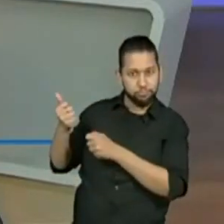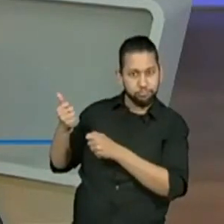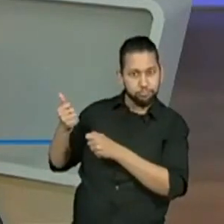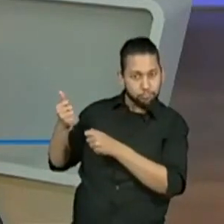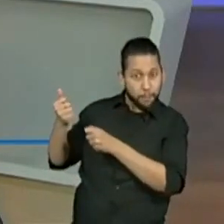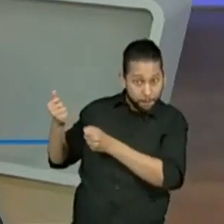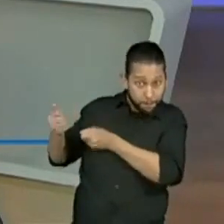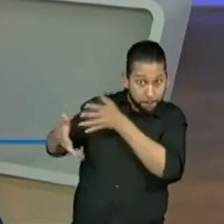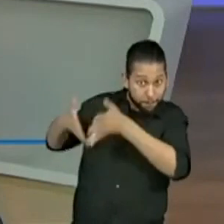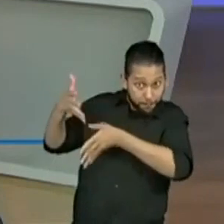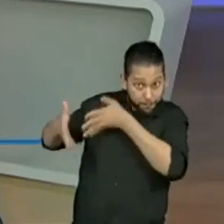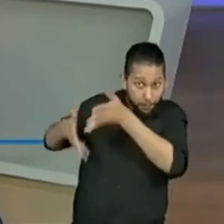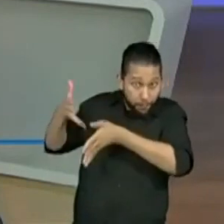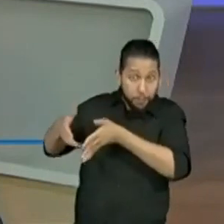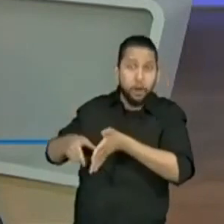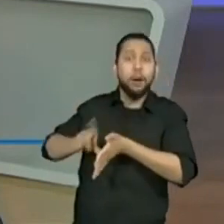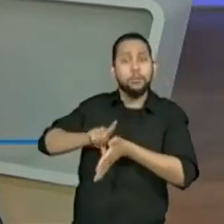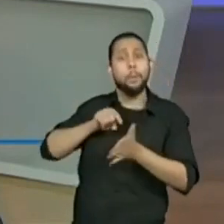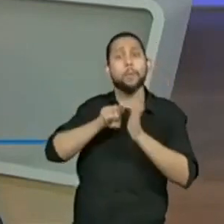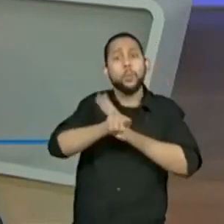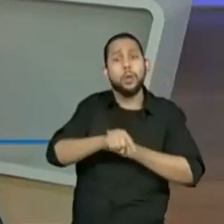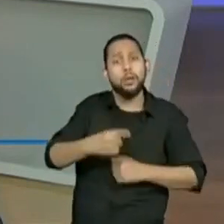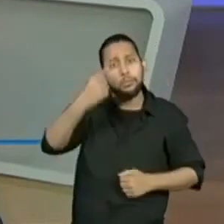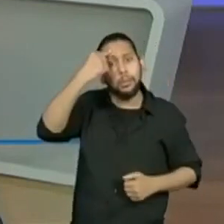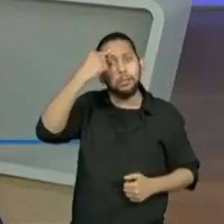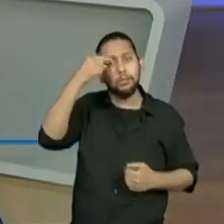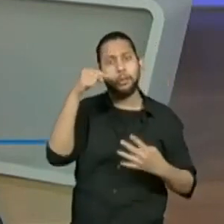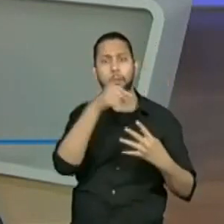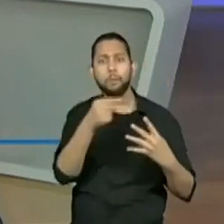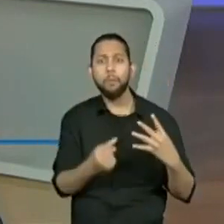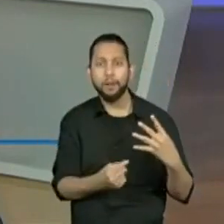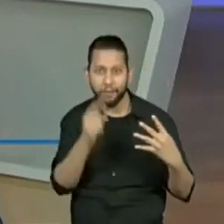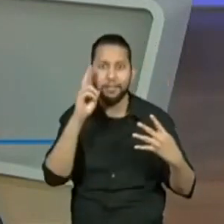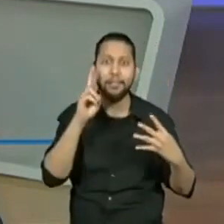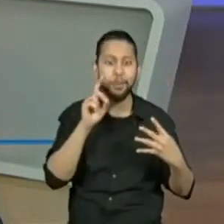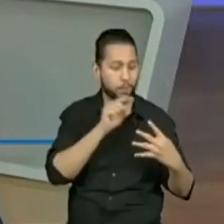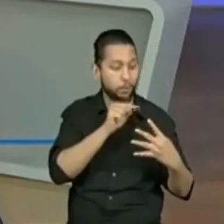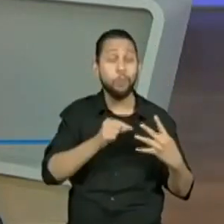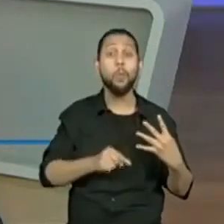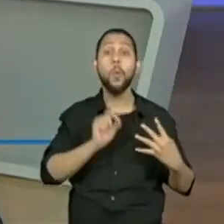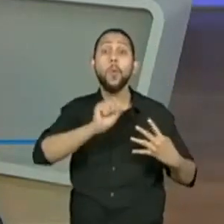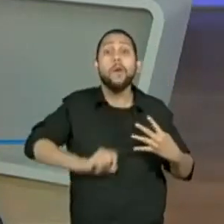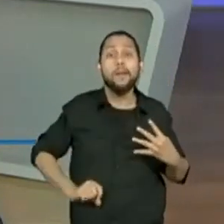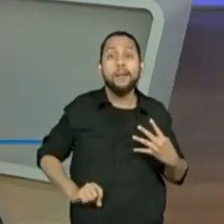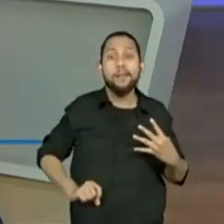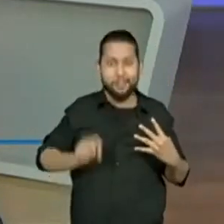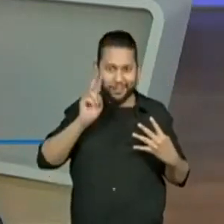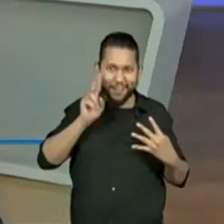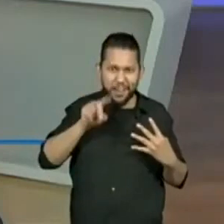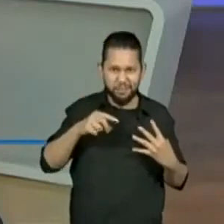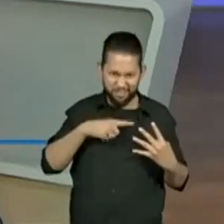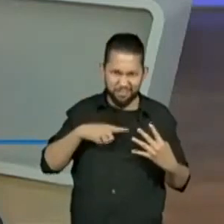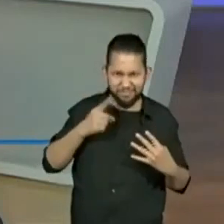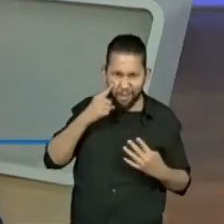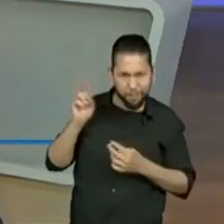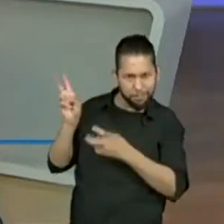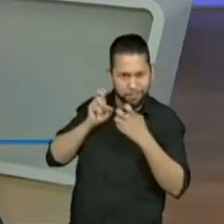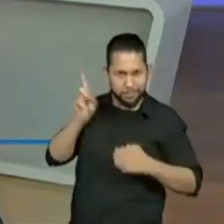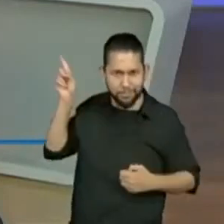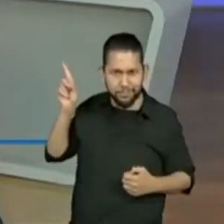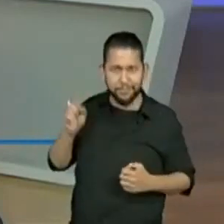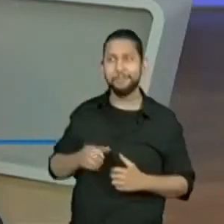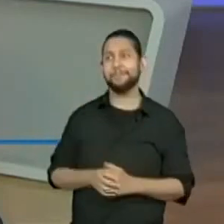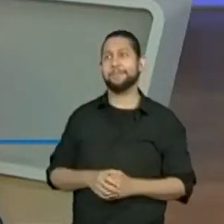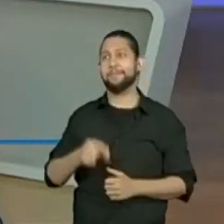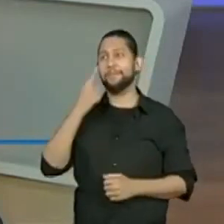quatro temas apareceram nesse texto? Nesse poema que eu acabei de ler? Quero ver. Ahá, já,